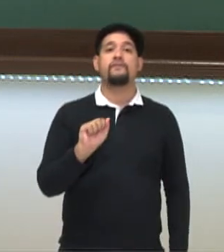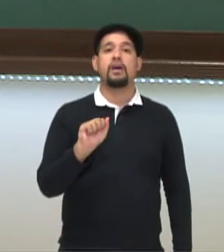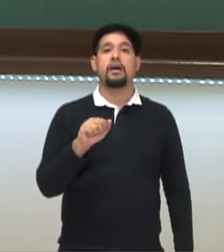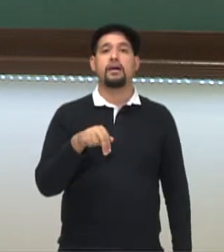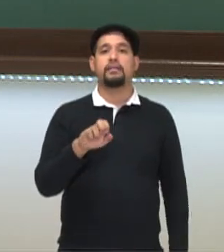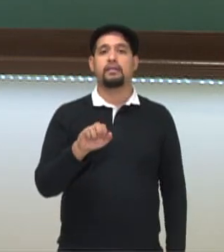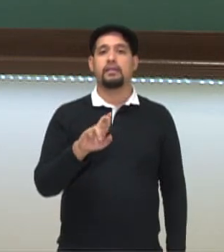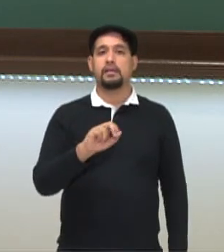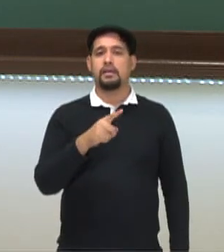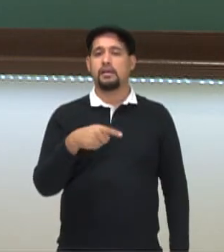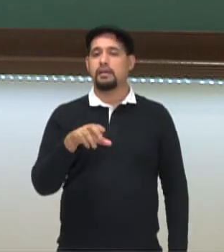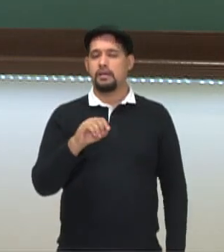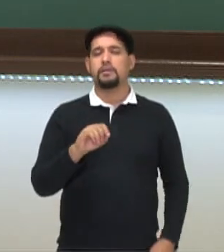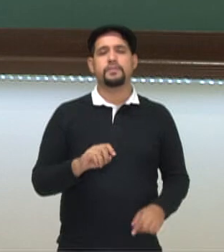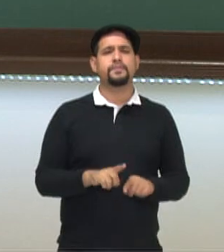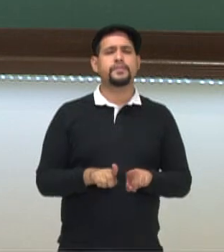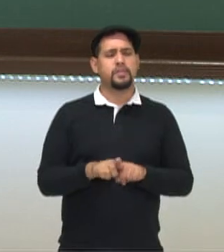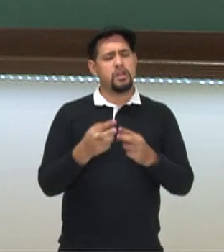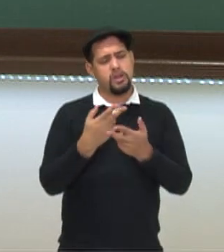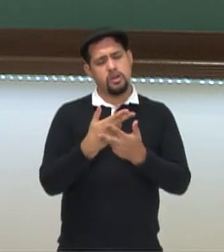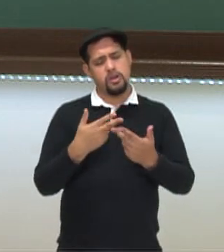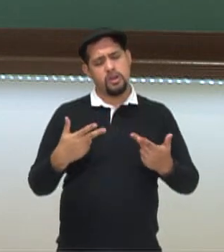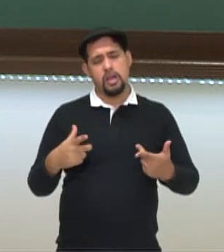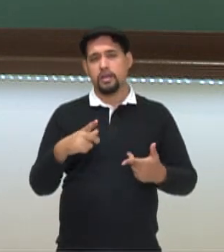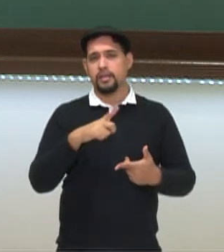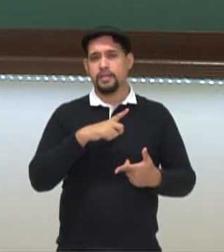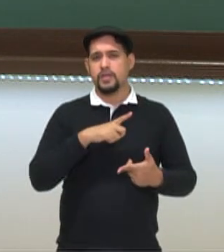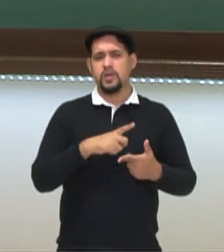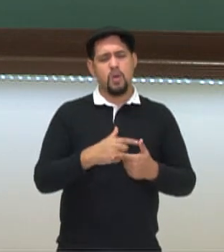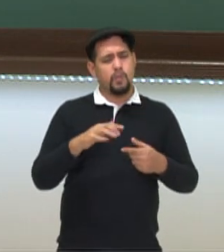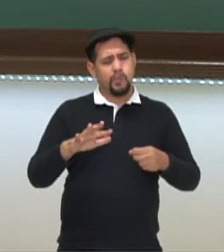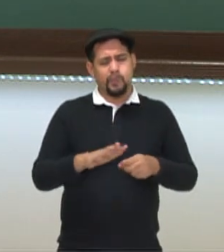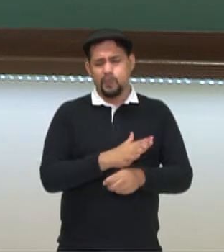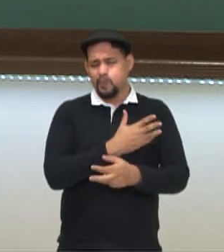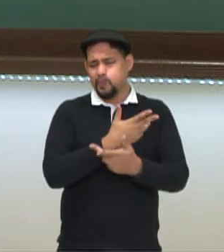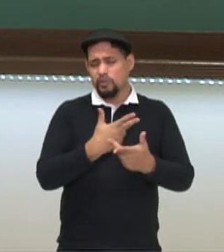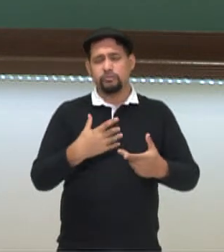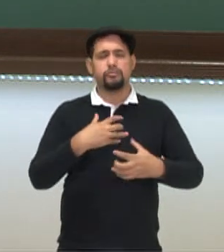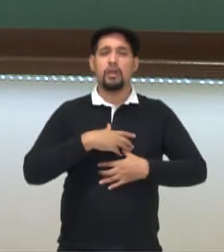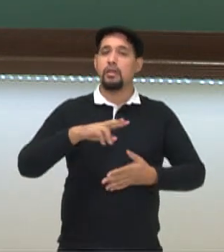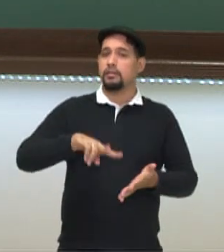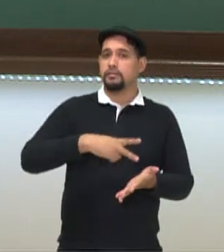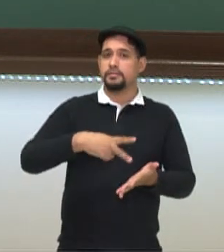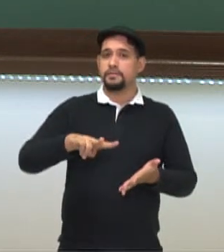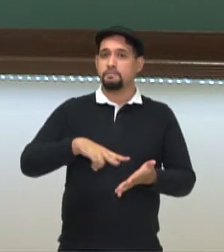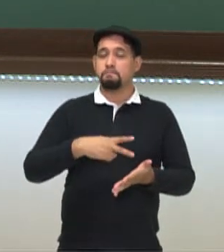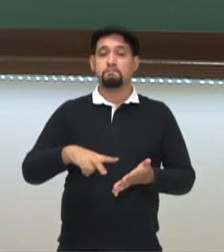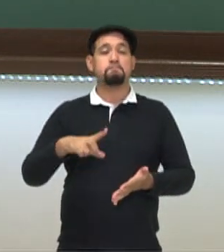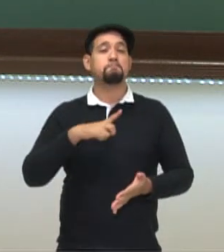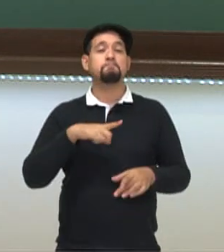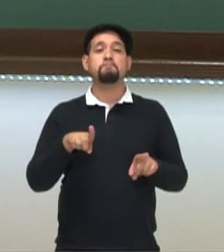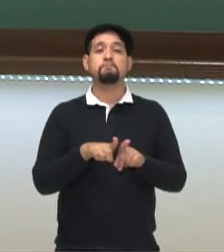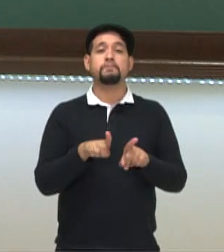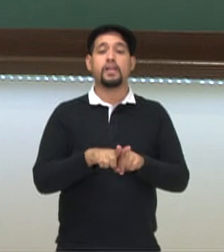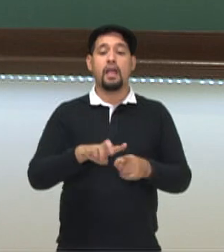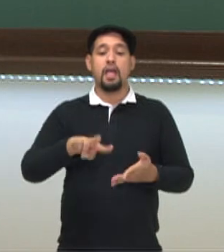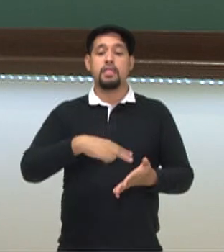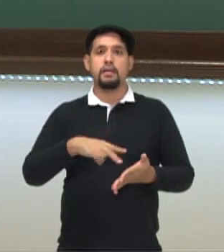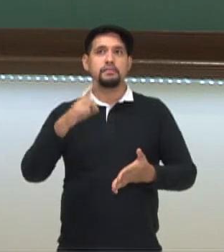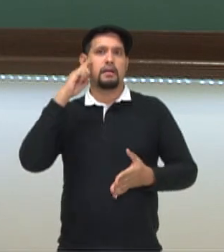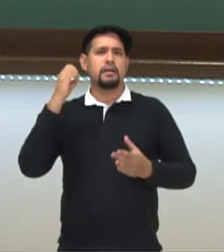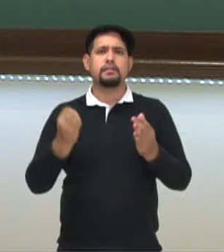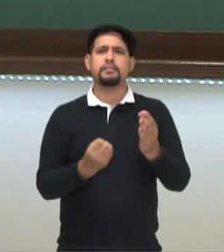dentro dessas muitas formas de dança, nós temos a dança criativa.